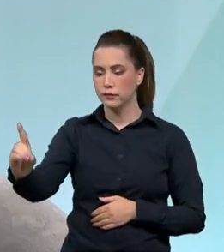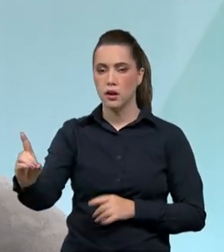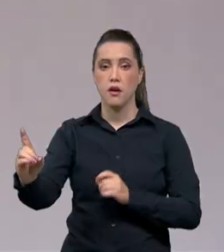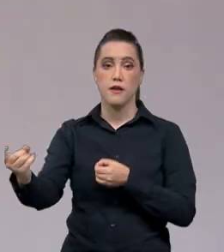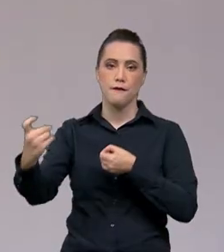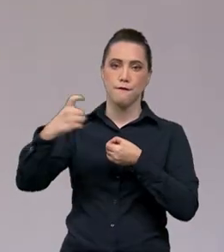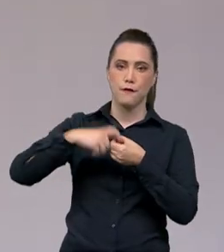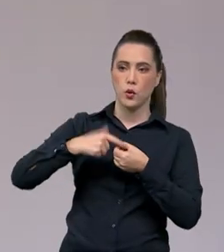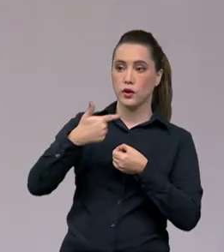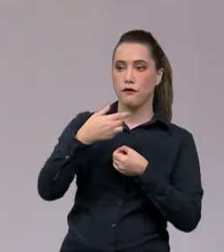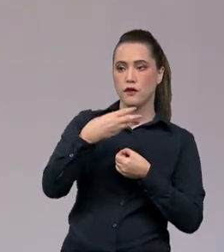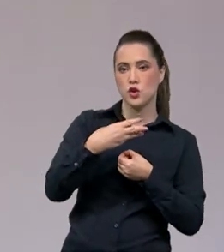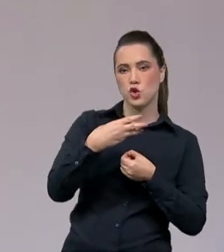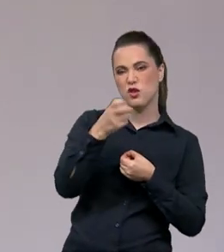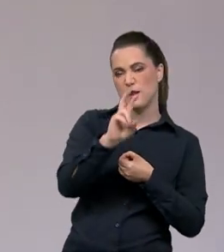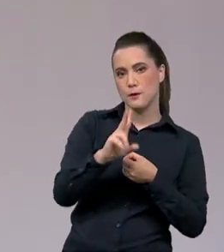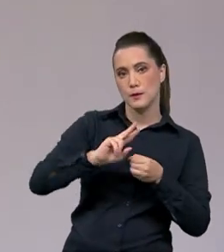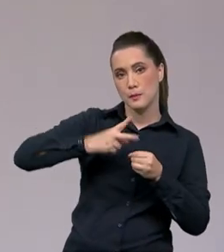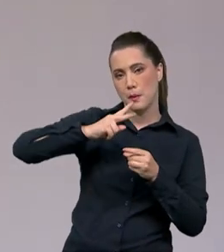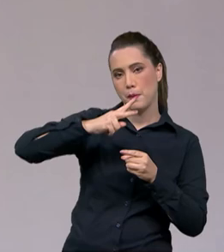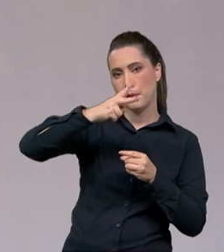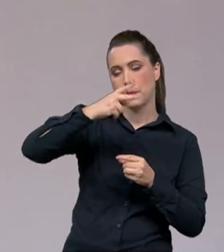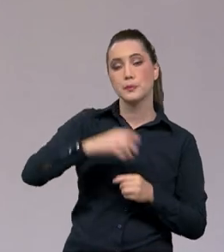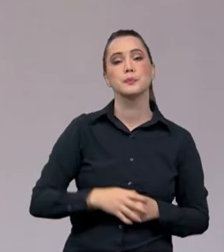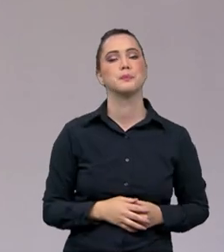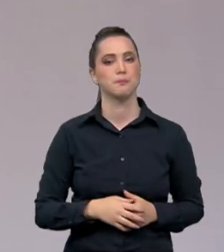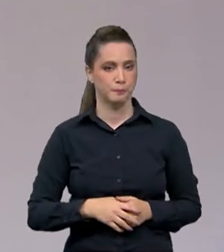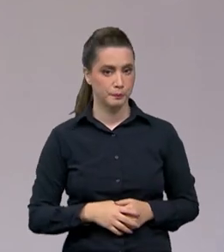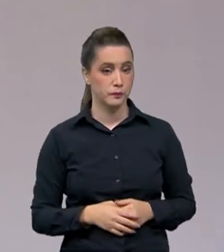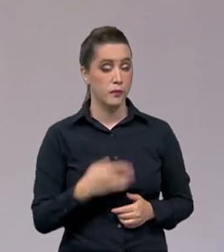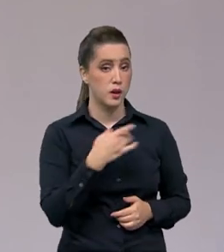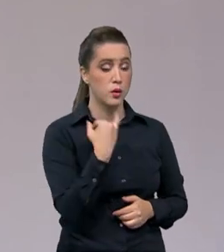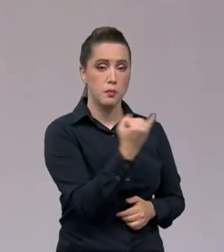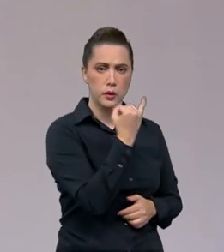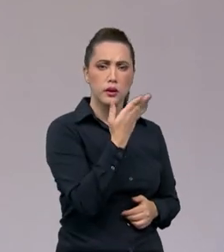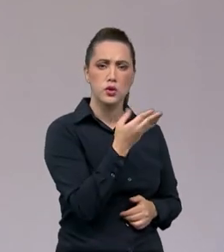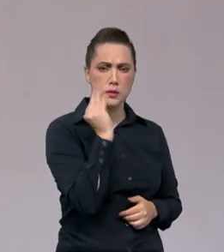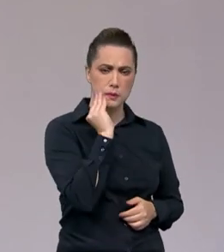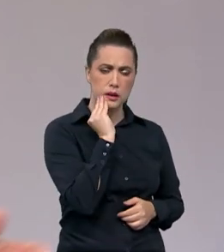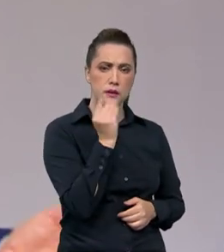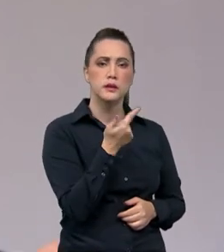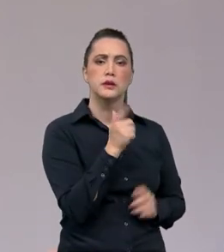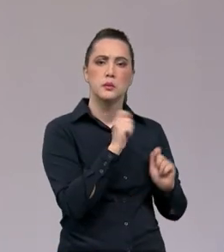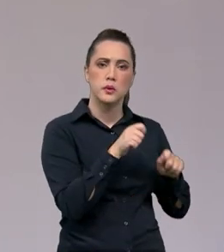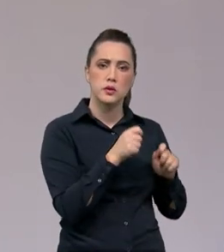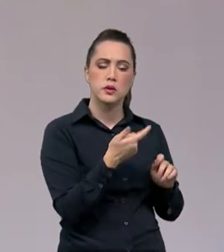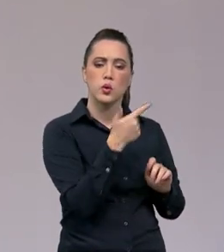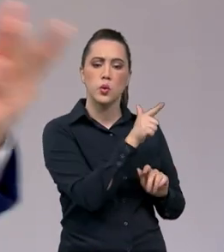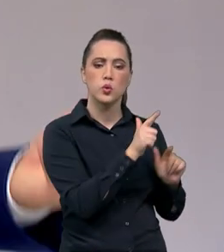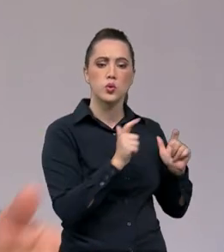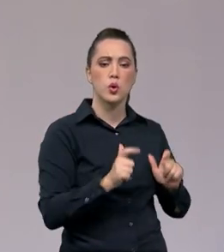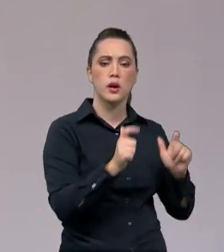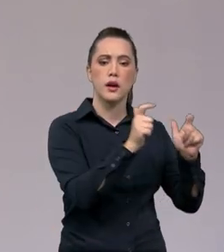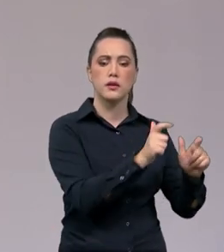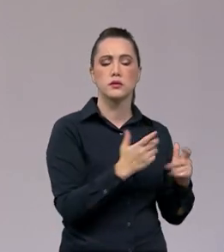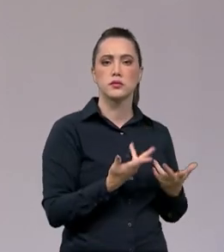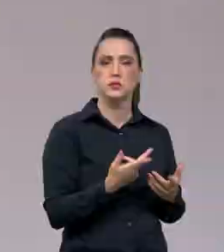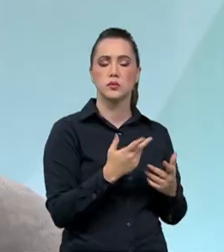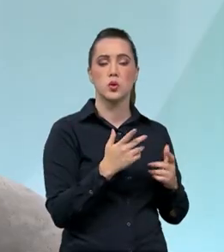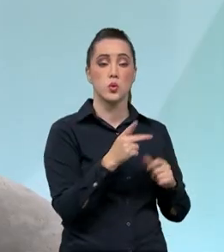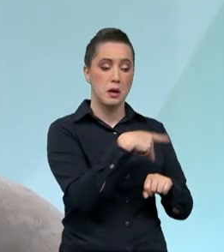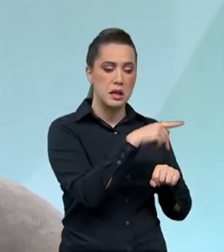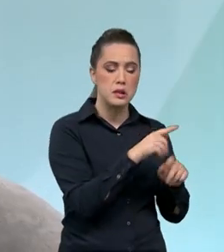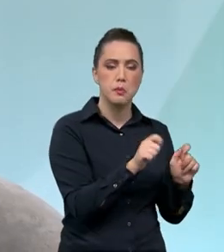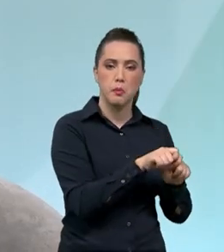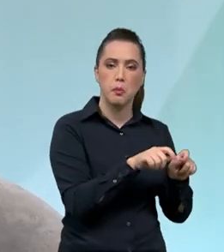retorna. Então, experiências como essas aí têm grandes chances de serem replicadas aí em outras praças, em outras praças também.